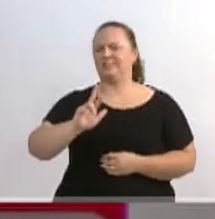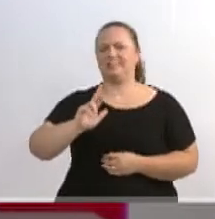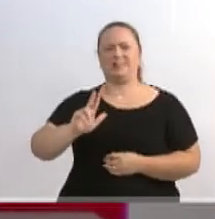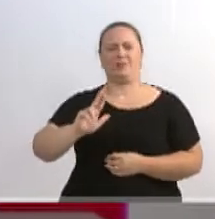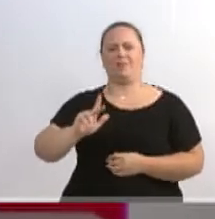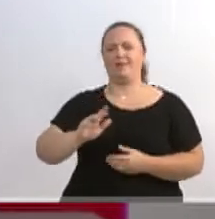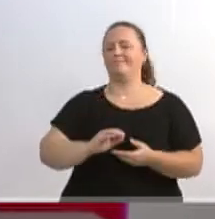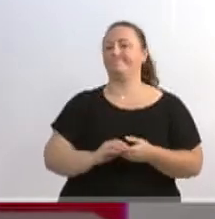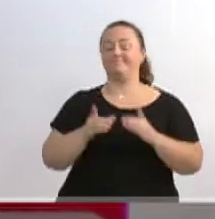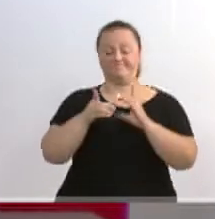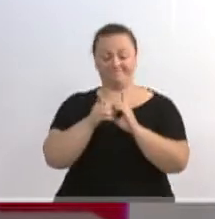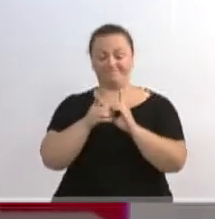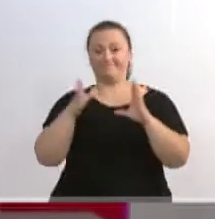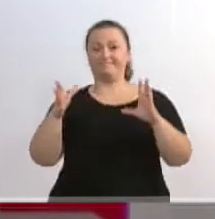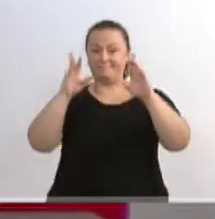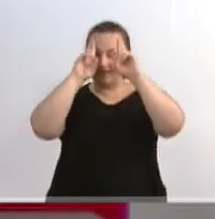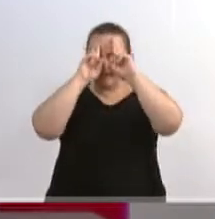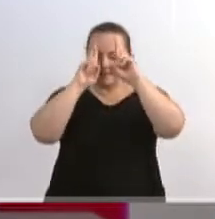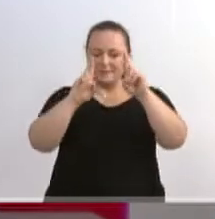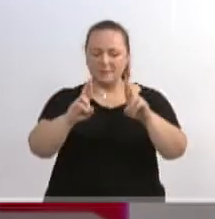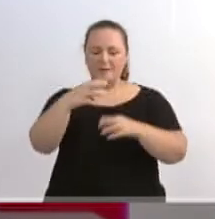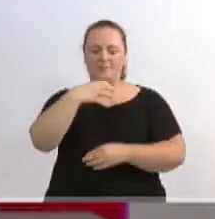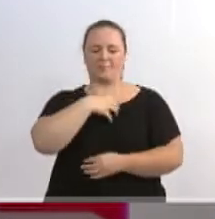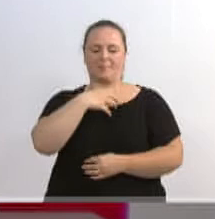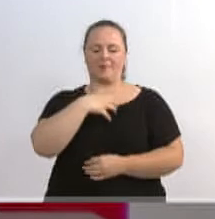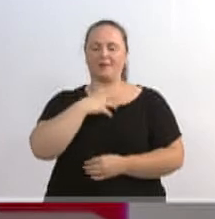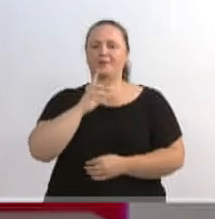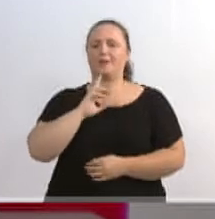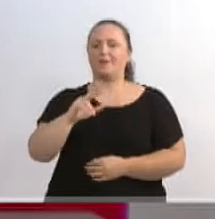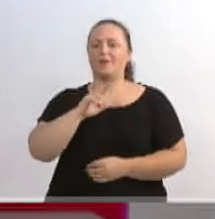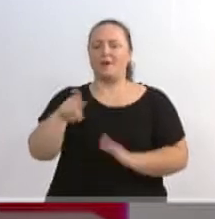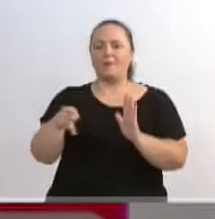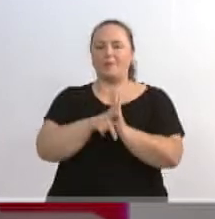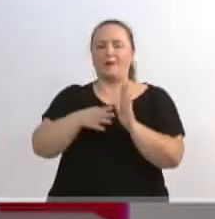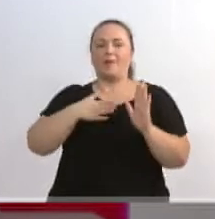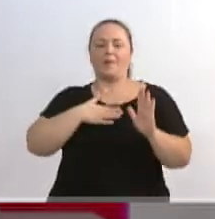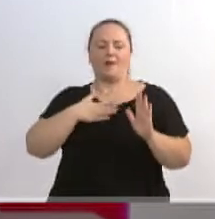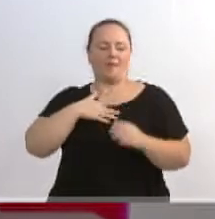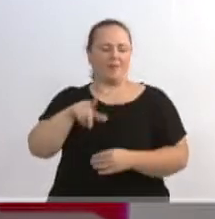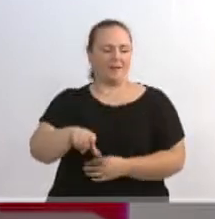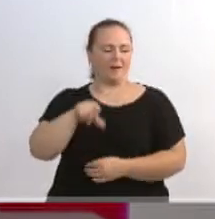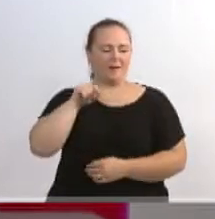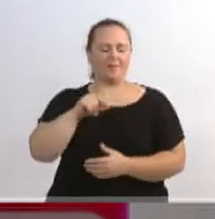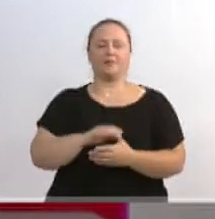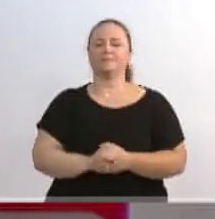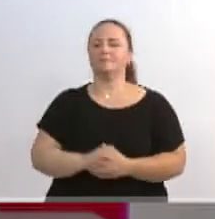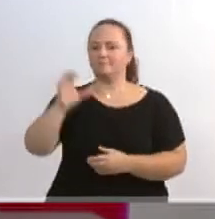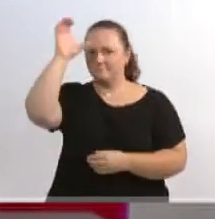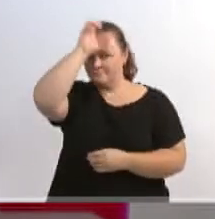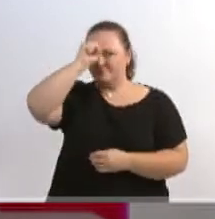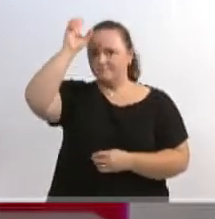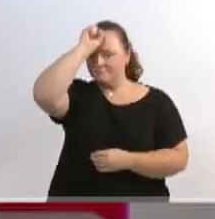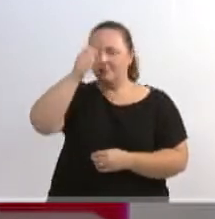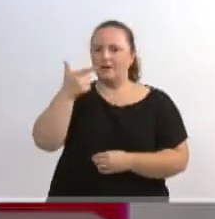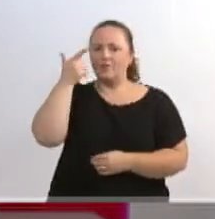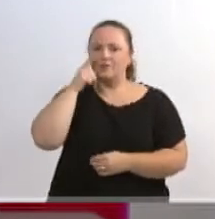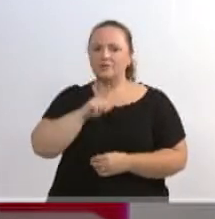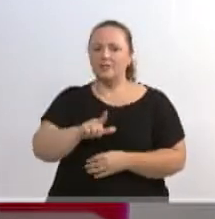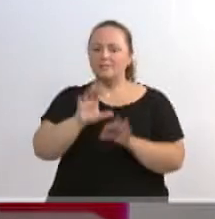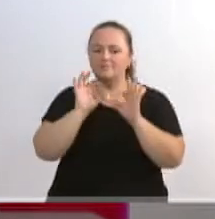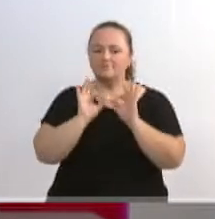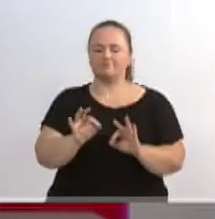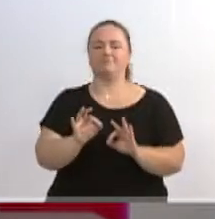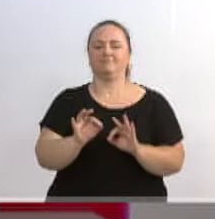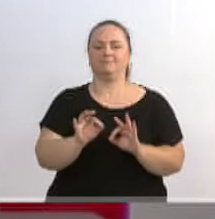respeitar uma questão e um posicionamento que não é da nossa escolha. E a gente aprender a fazer, através das vias constitucionais, por que não